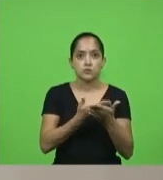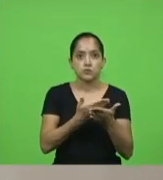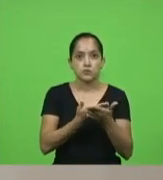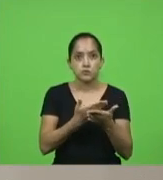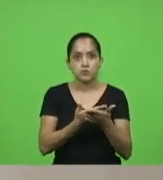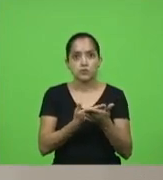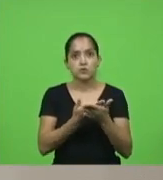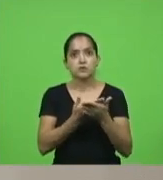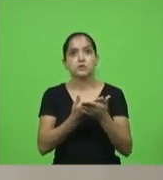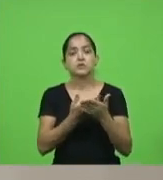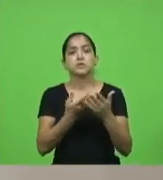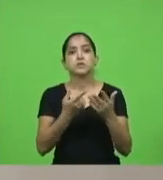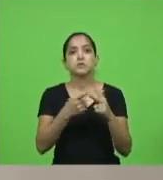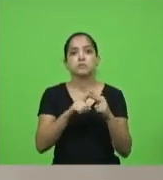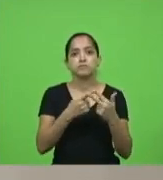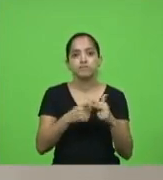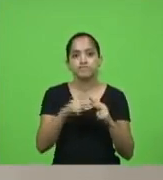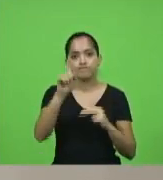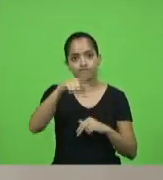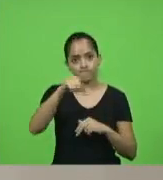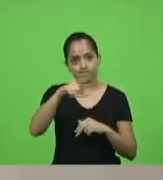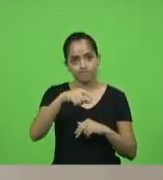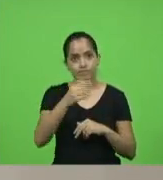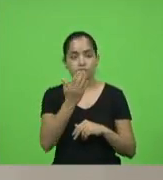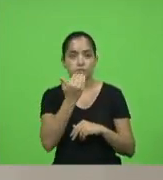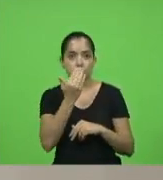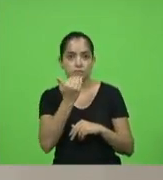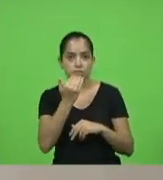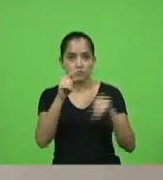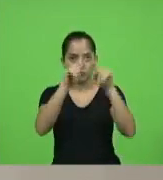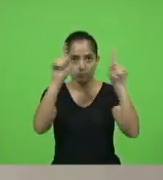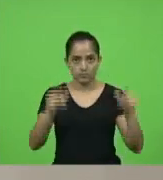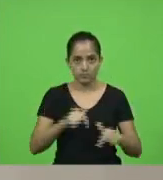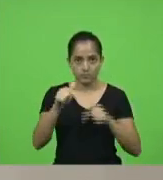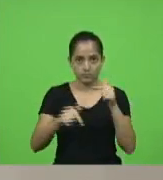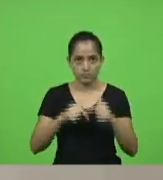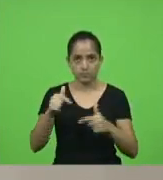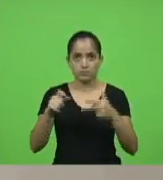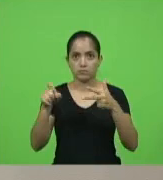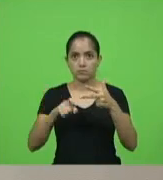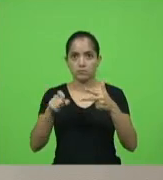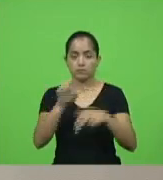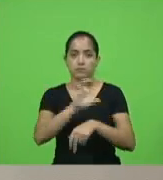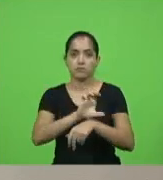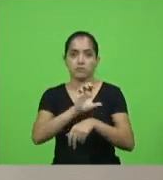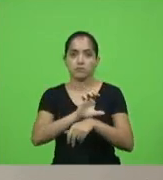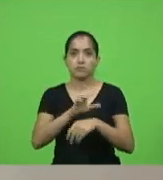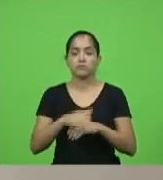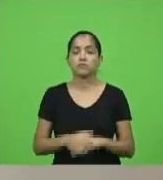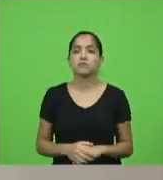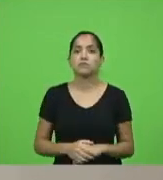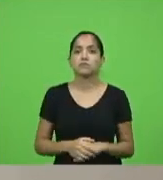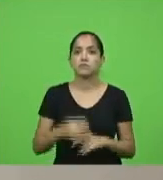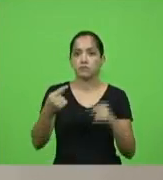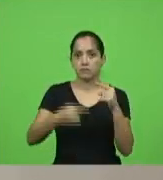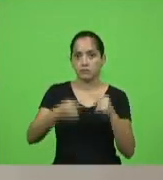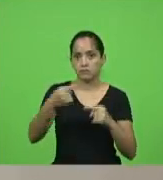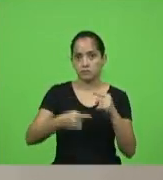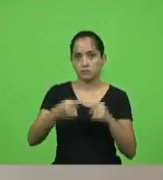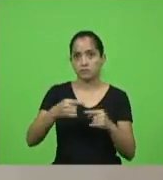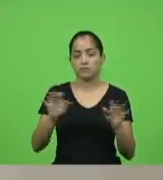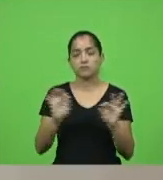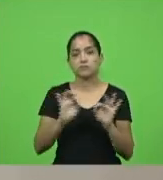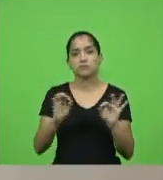reajuste do vale alimentação dos servidores públicos do Poder Executivo Estadual em discussão não havendo quem queira